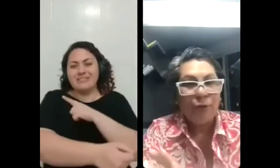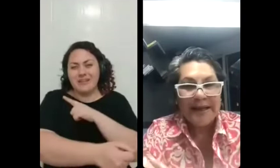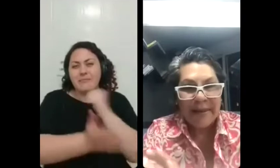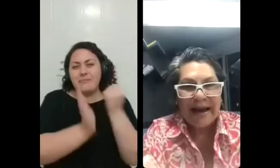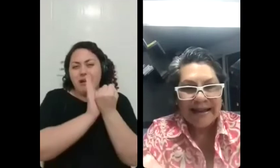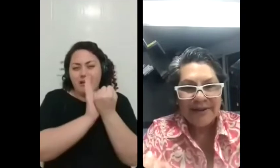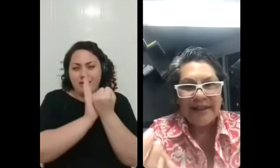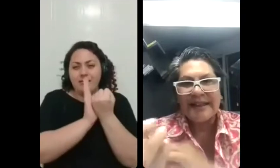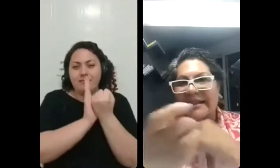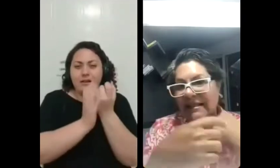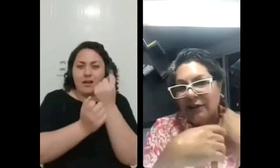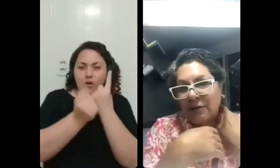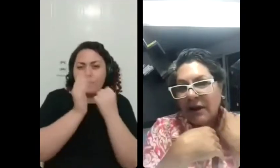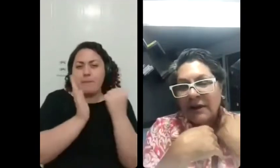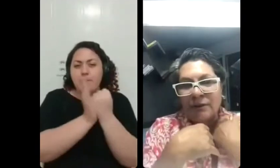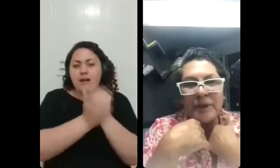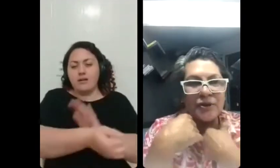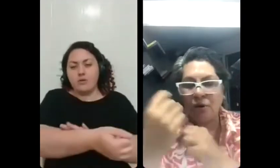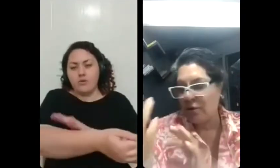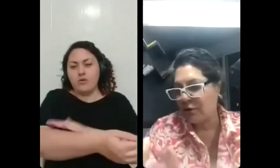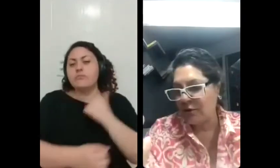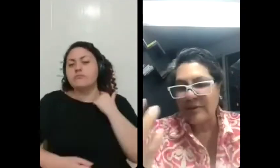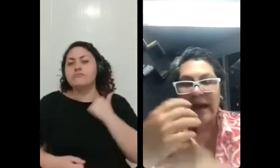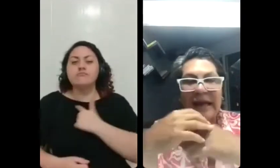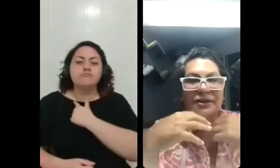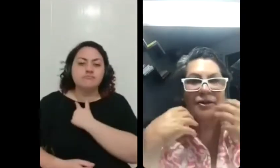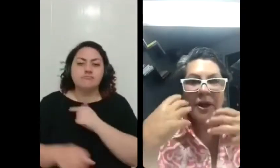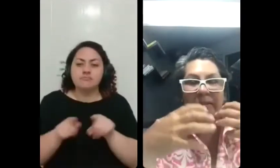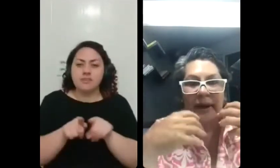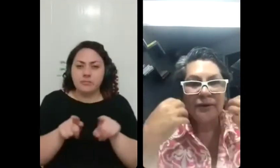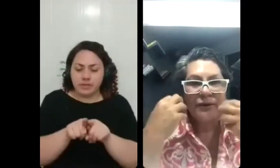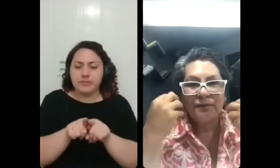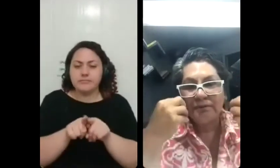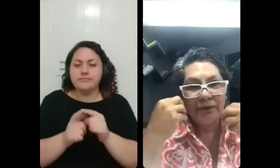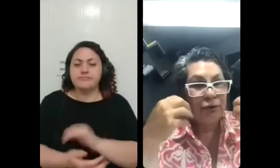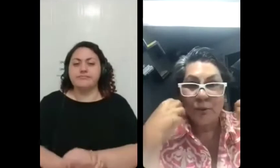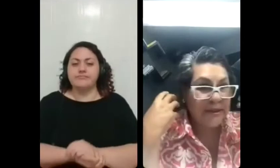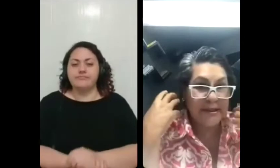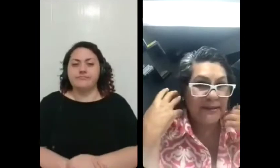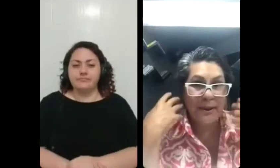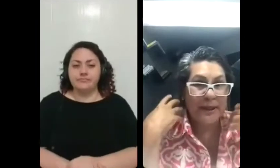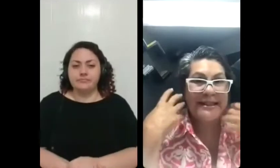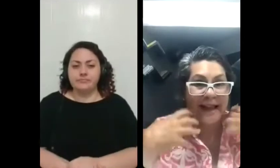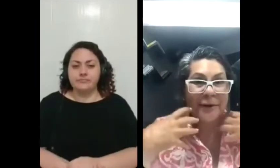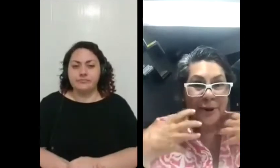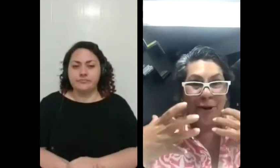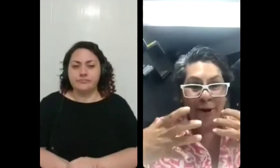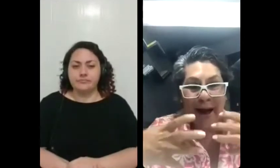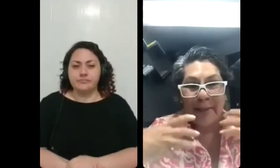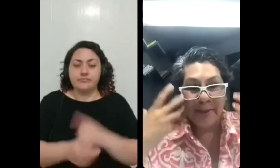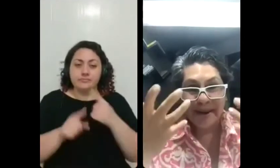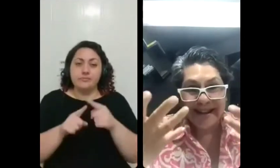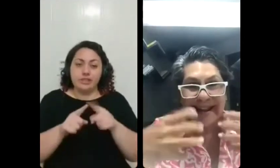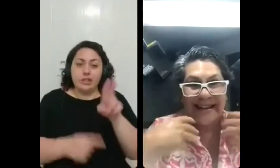algumas marcas físicas no pescoço nos braços pelos fios que precisaram me